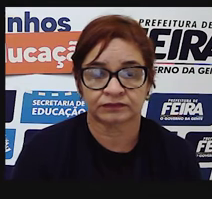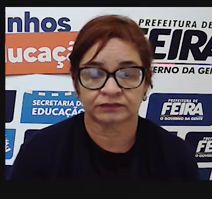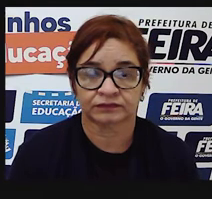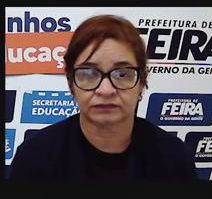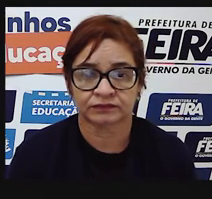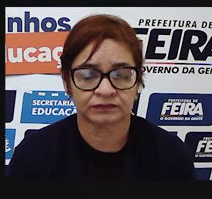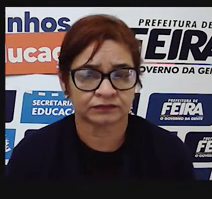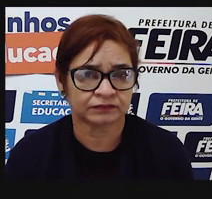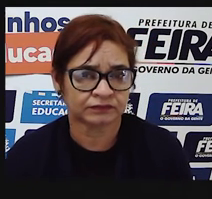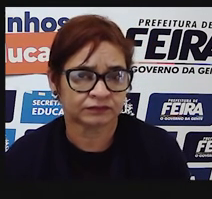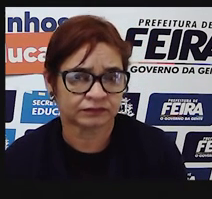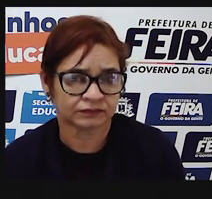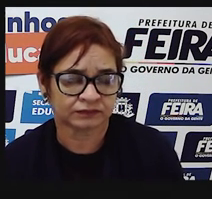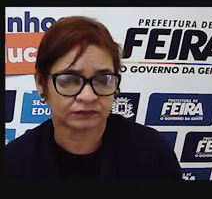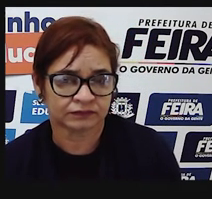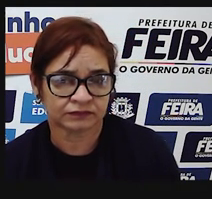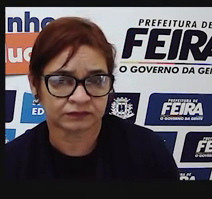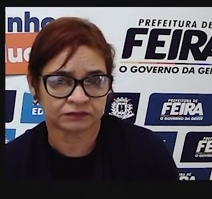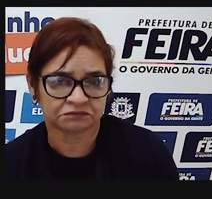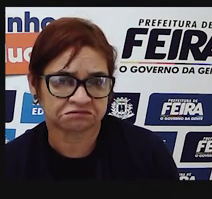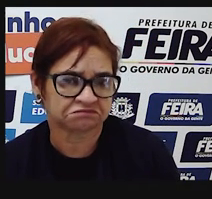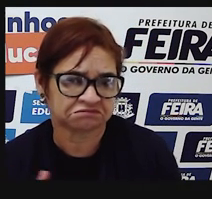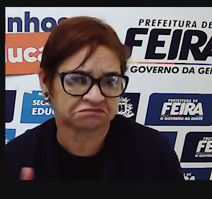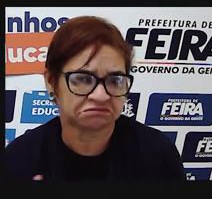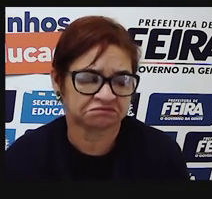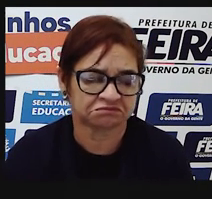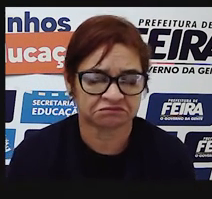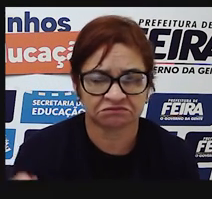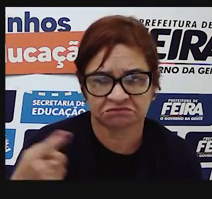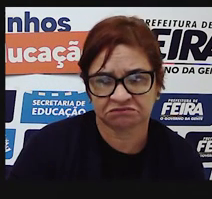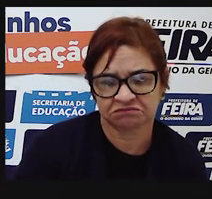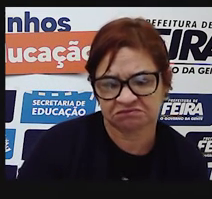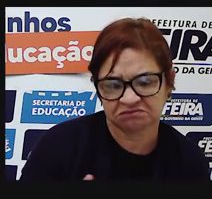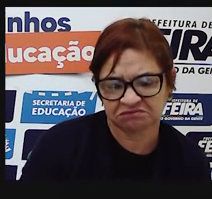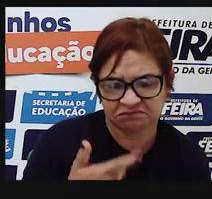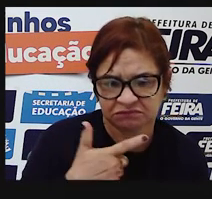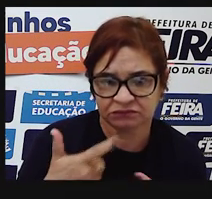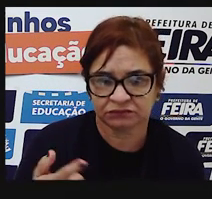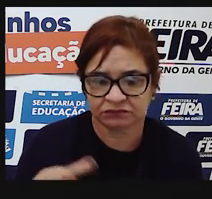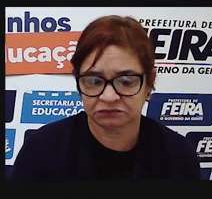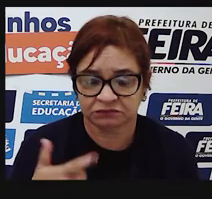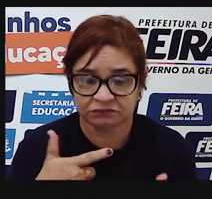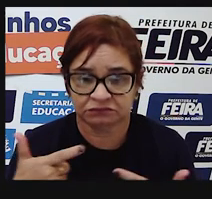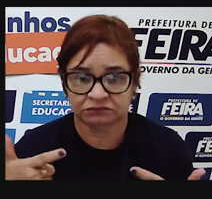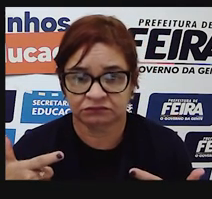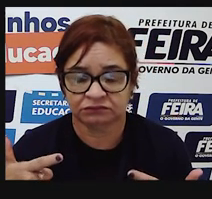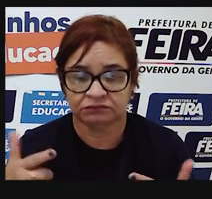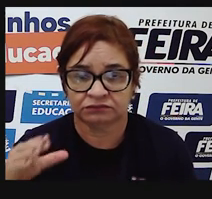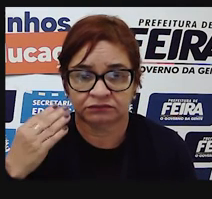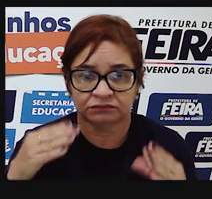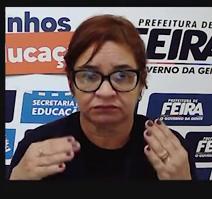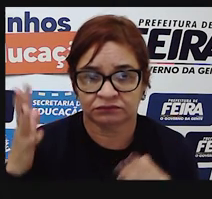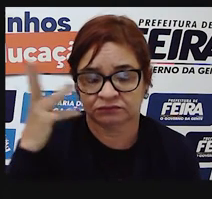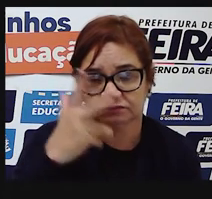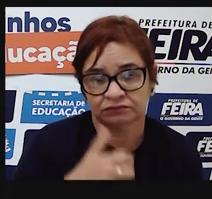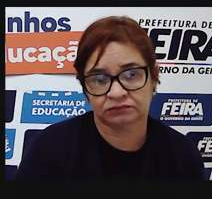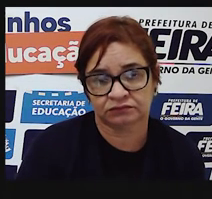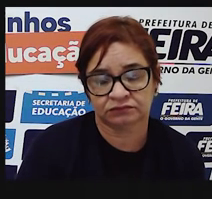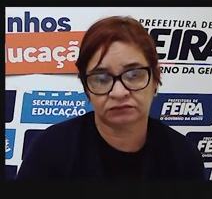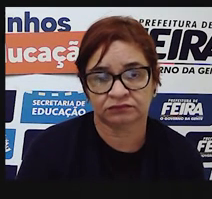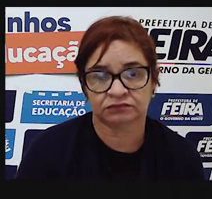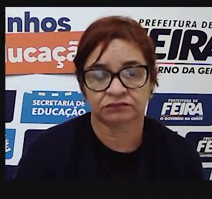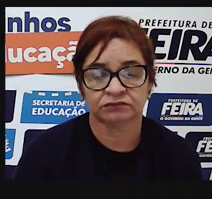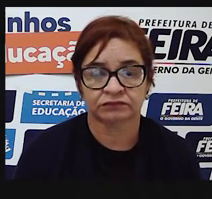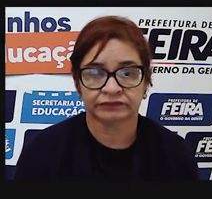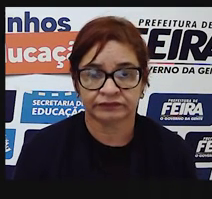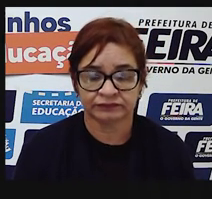poderia ser nem chegava, nem sorria, nem cantava, nem encantava a todos. Então, esses termos,